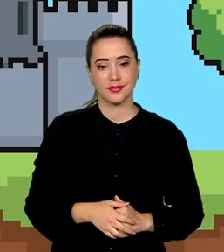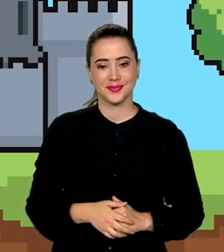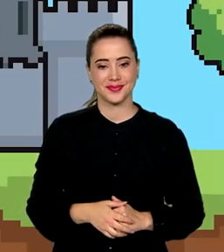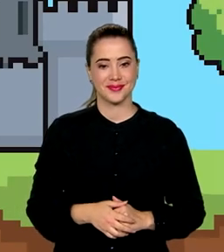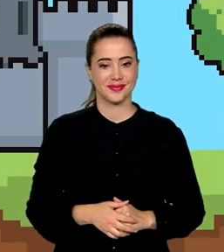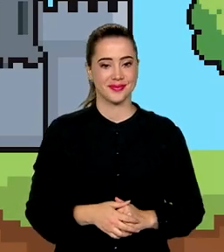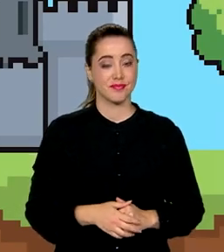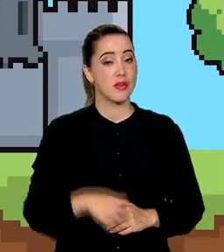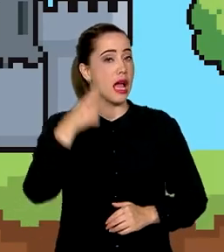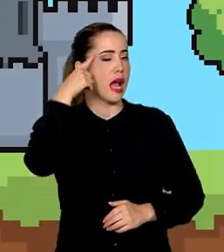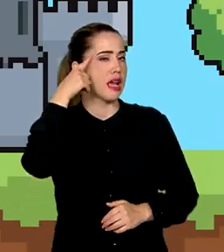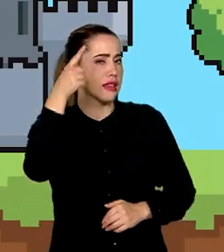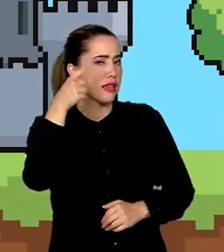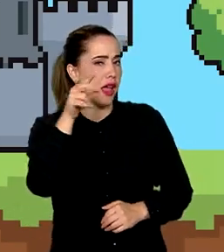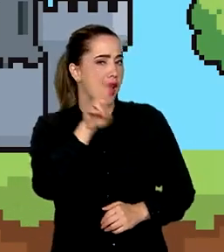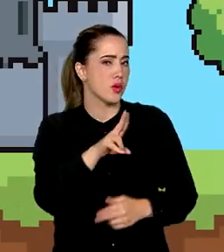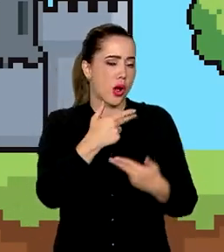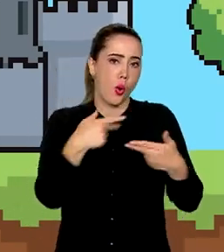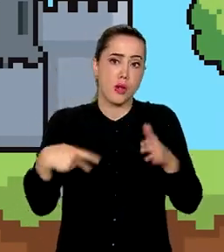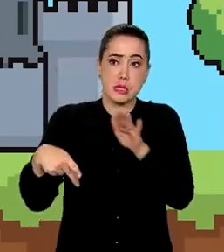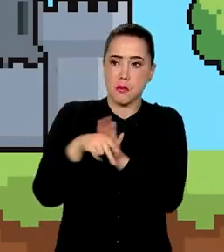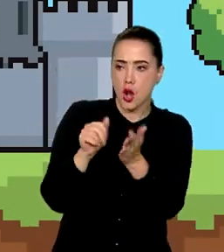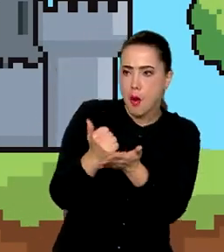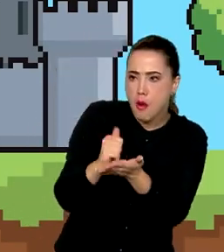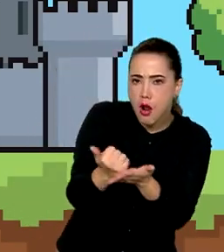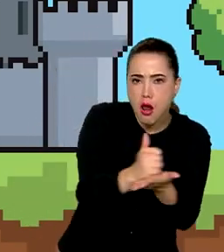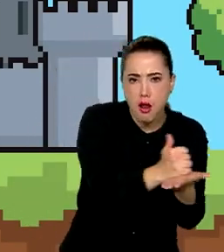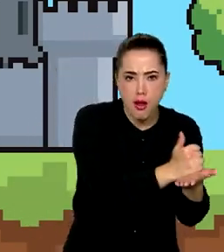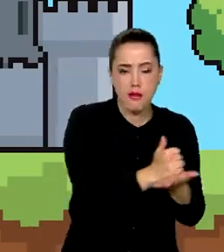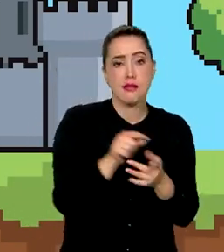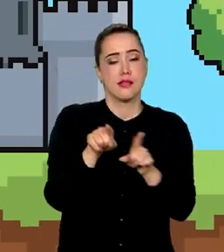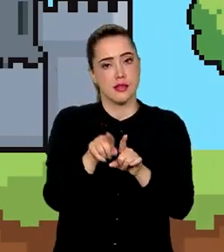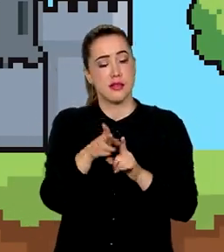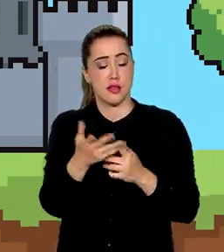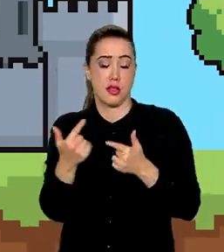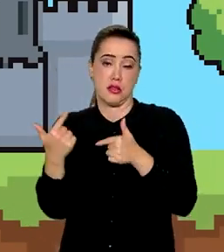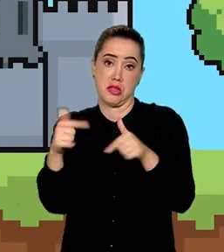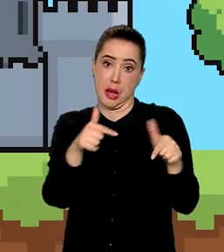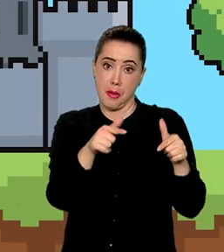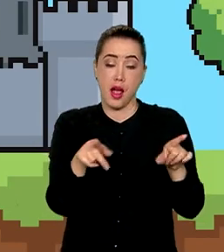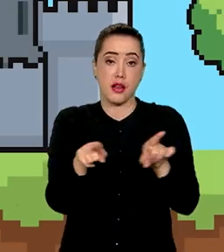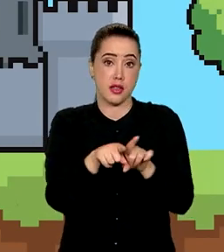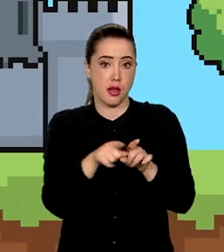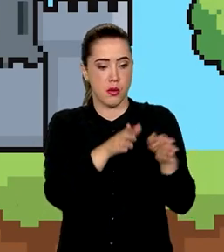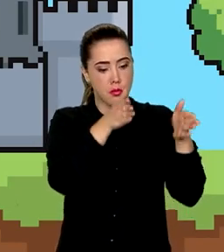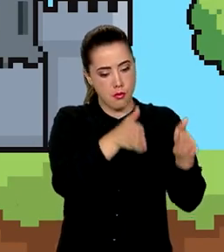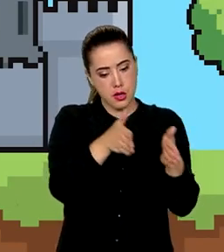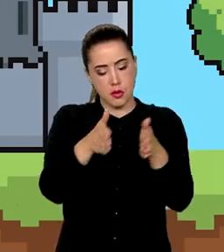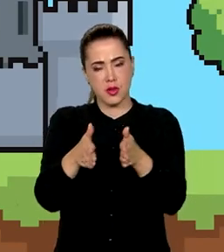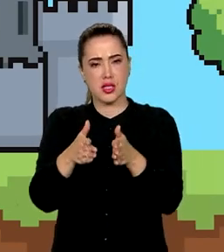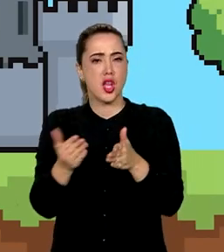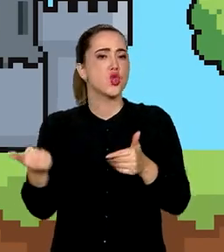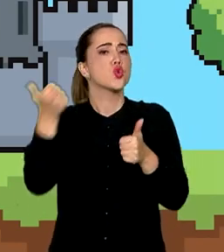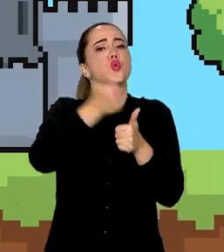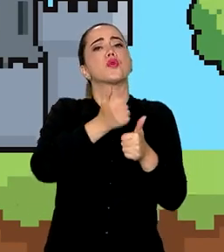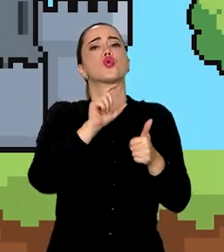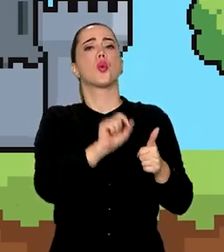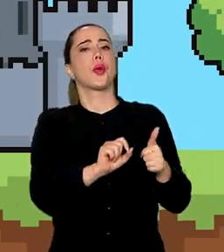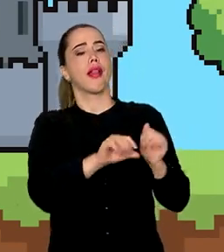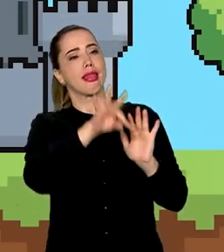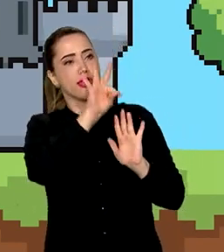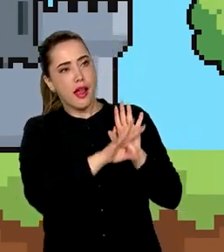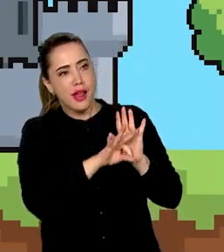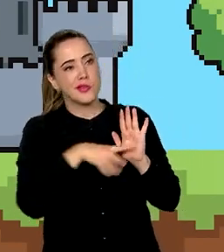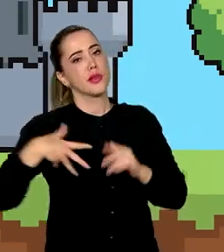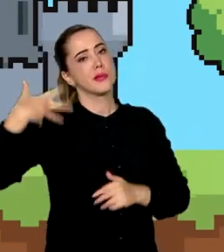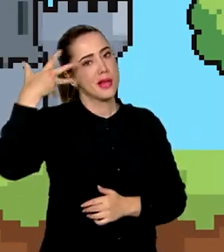A ideia é usar elementos de jogos em atividades e processos. No lugar de textos e palestras, por exemplo,